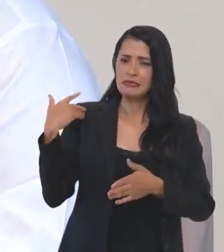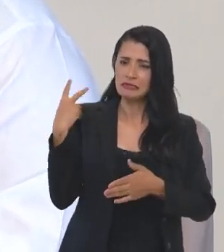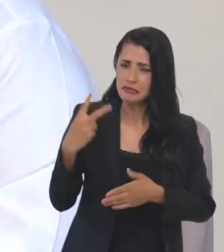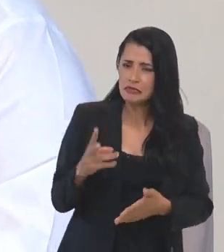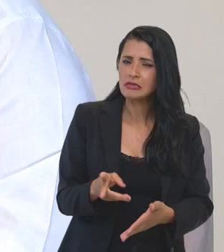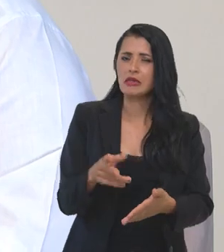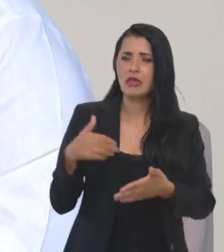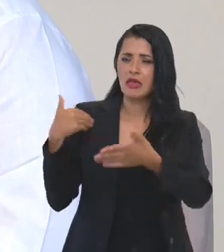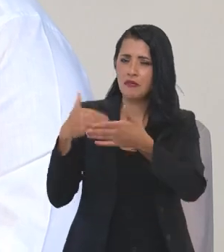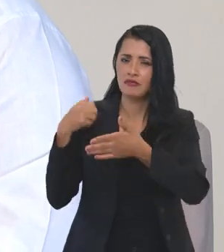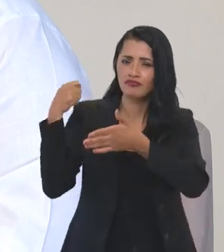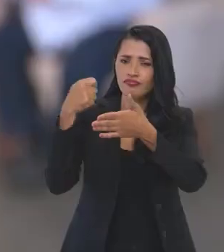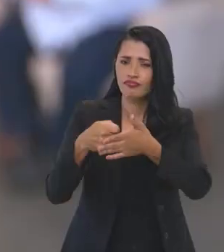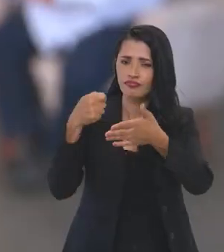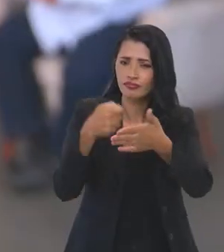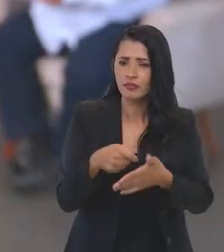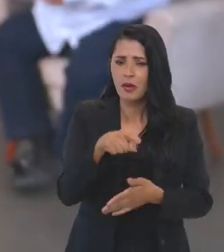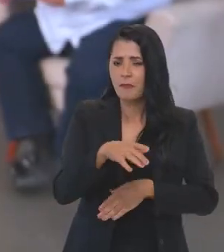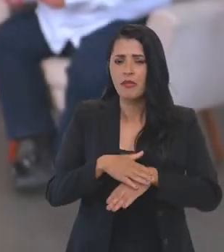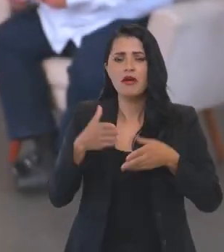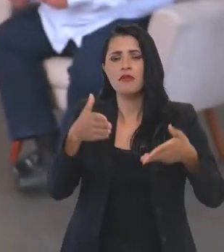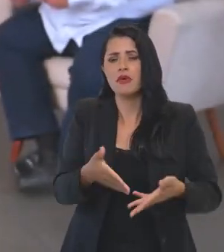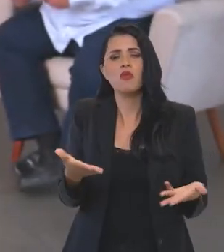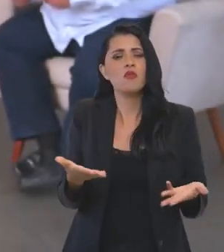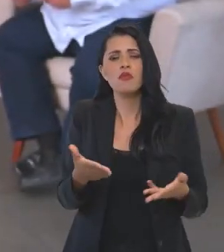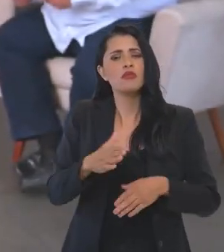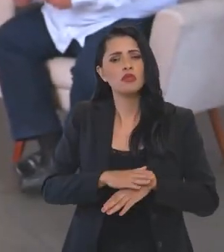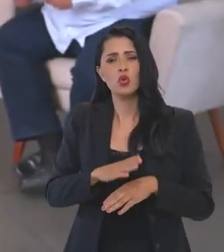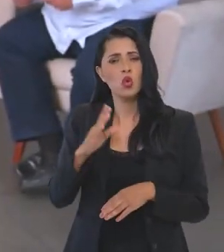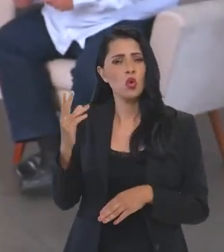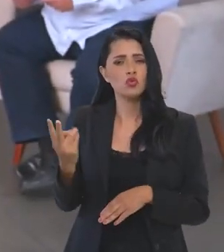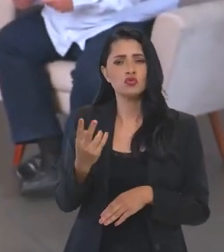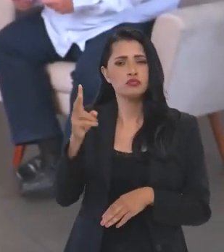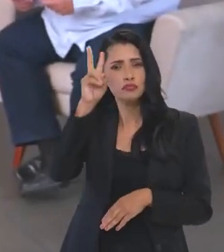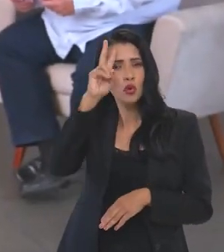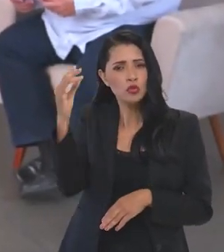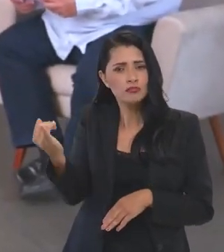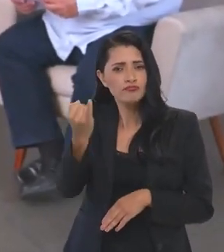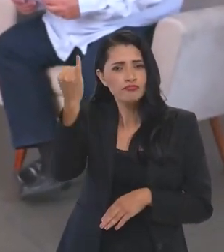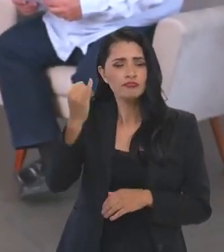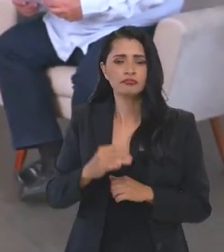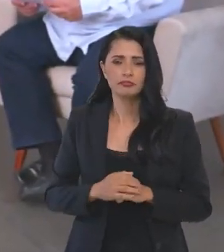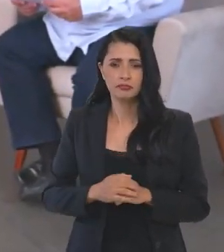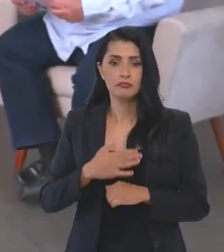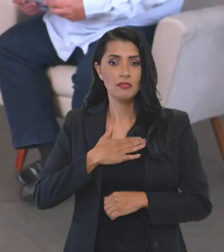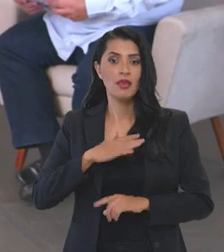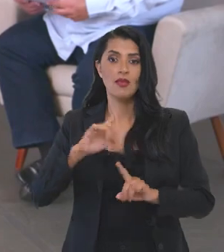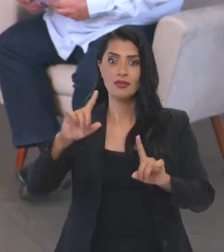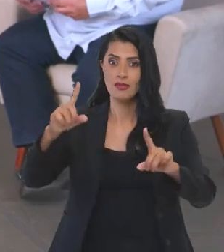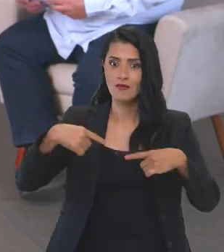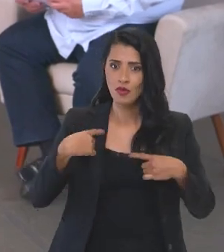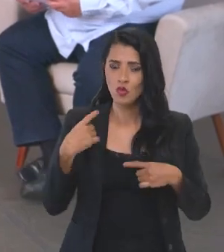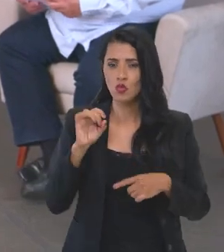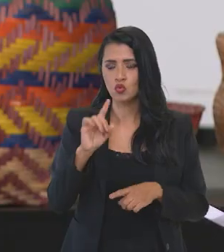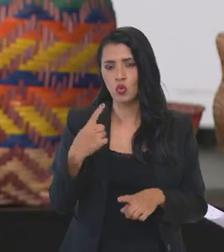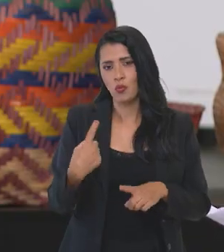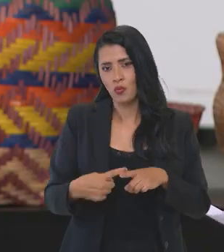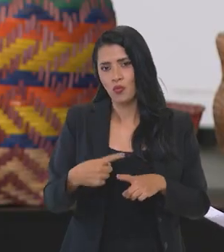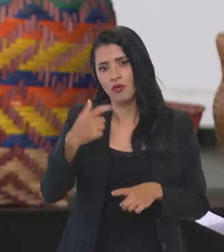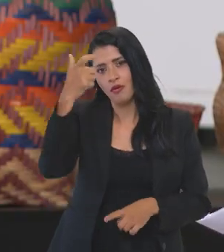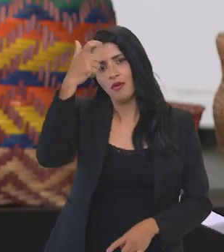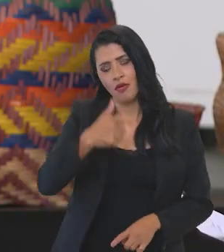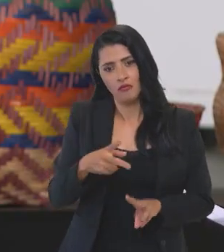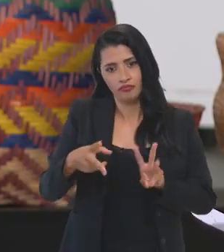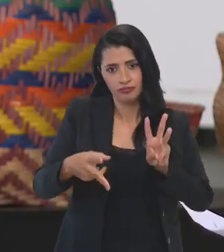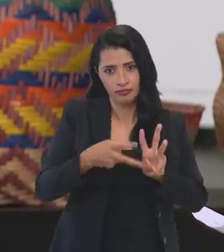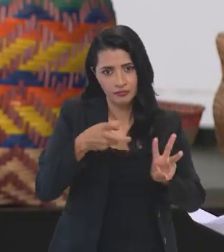sempre foi atuante nessa causa, participar desse momento histórico? Para mim, é um desafio, não só pelo fato